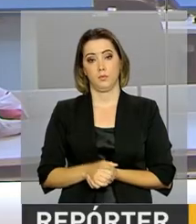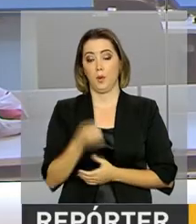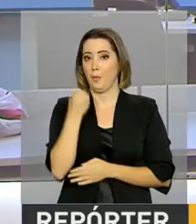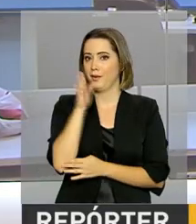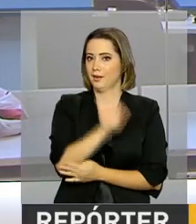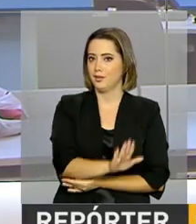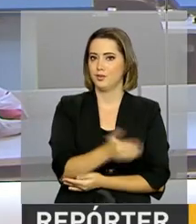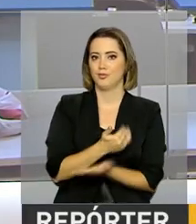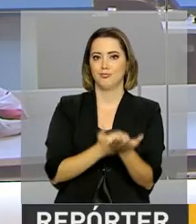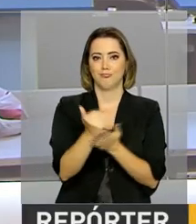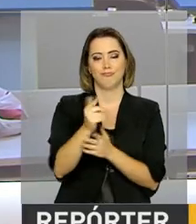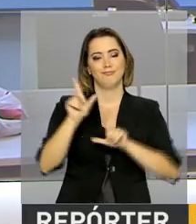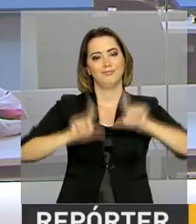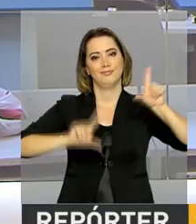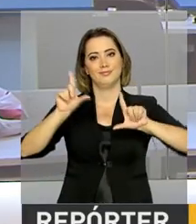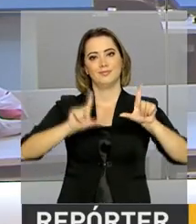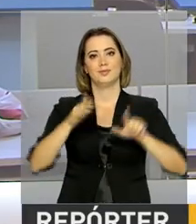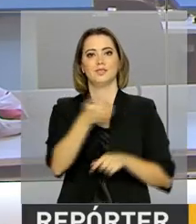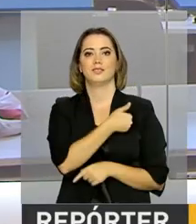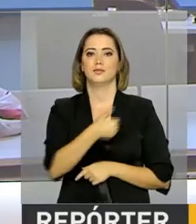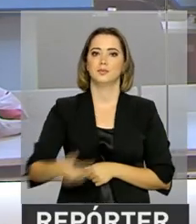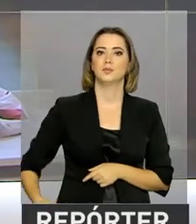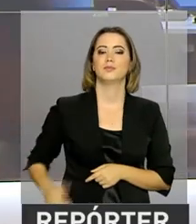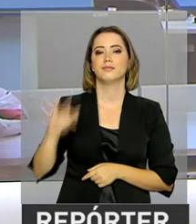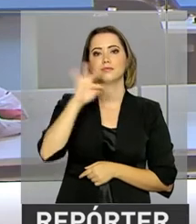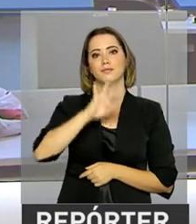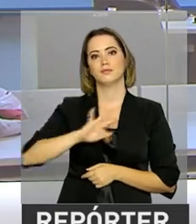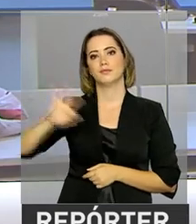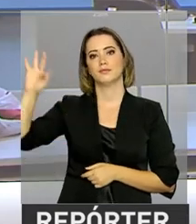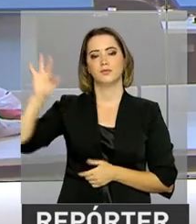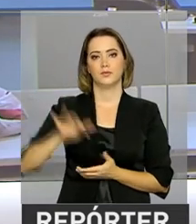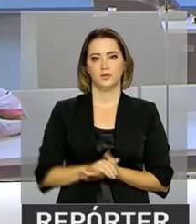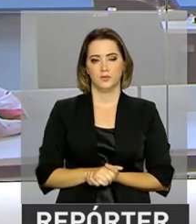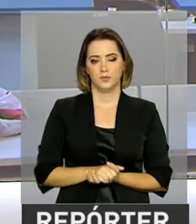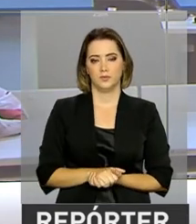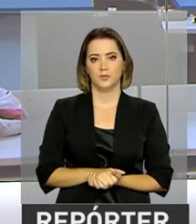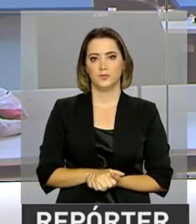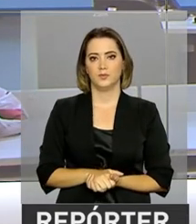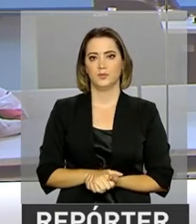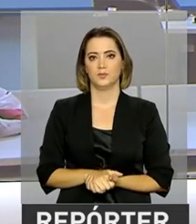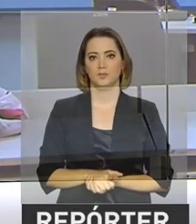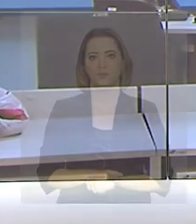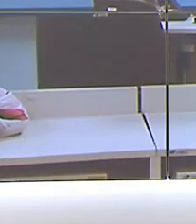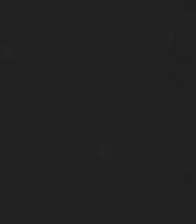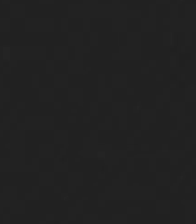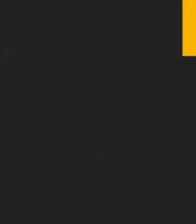Uma ótima tarde para você e continue com a gente aqui na NBR, a TV do Governo Federal.